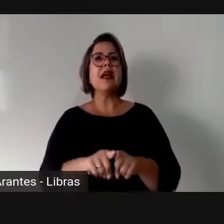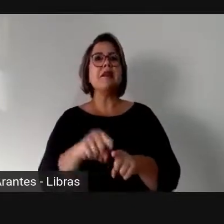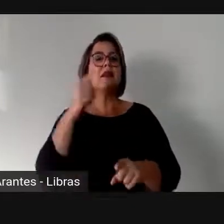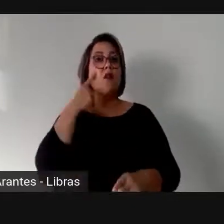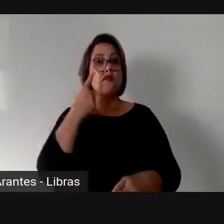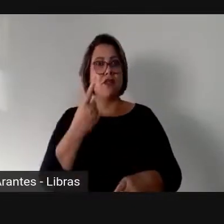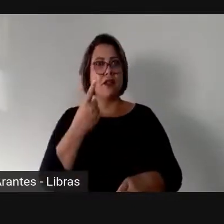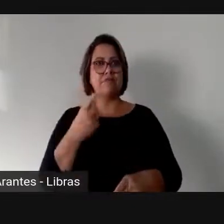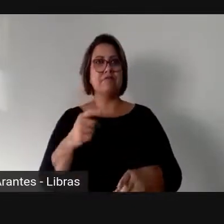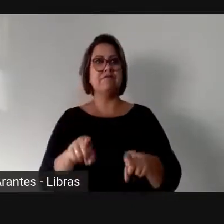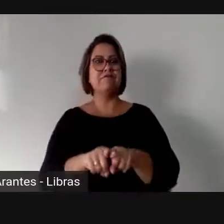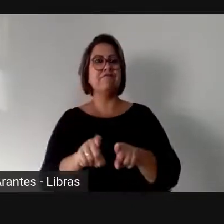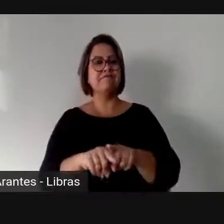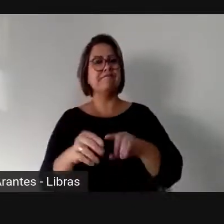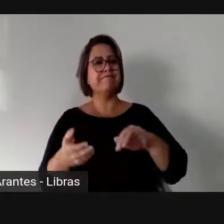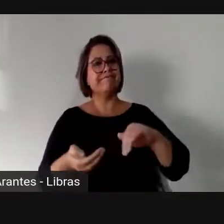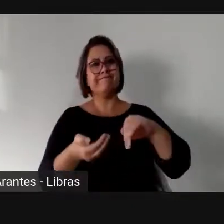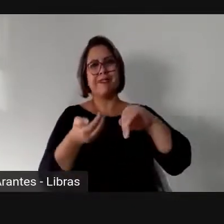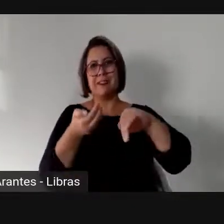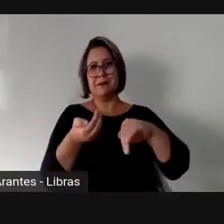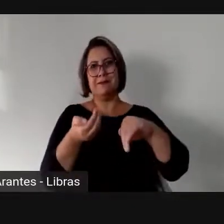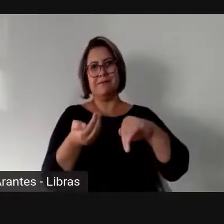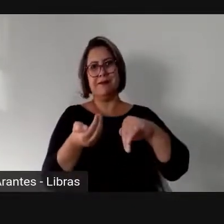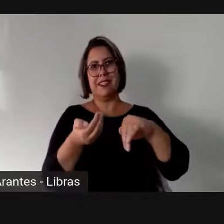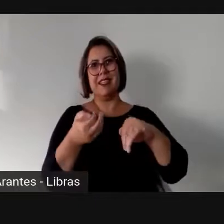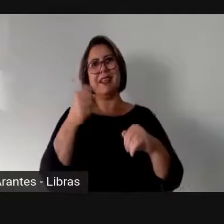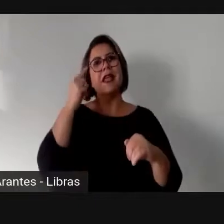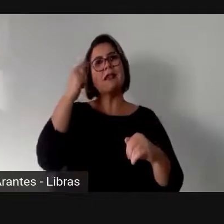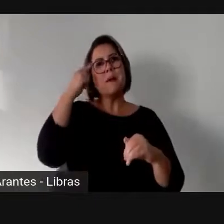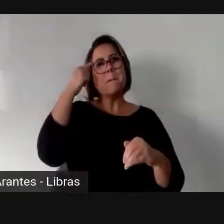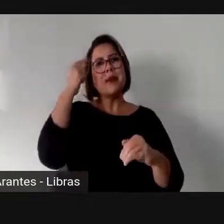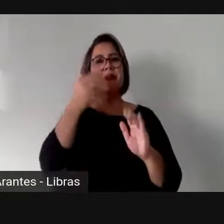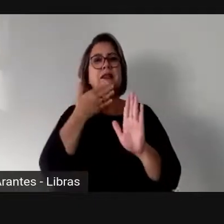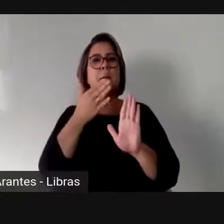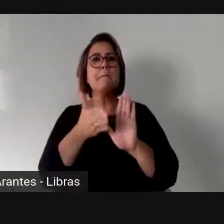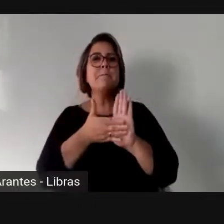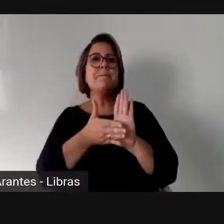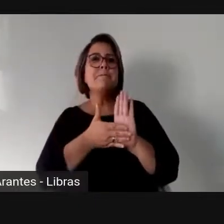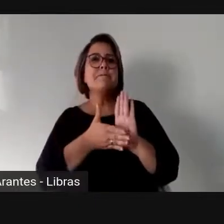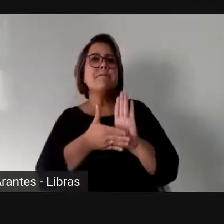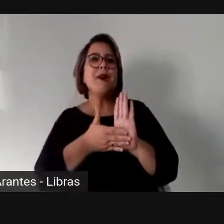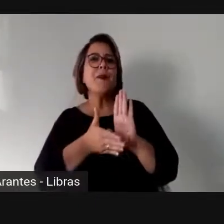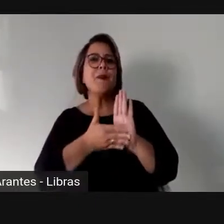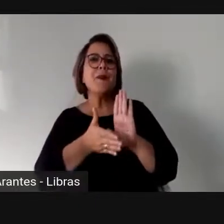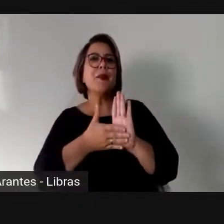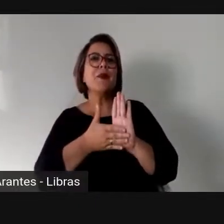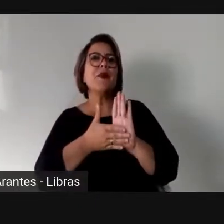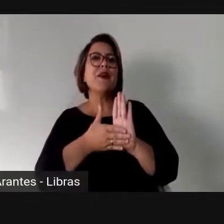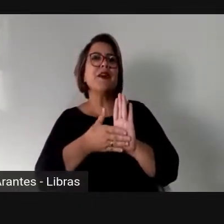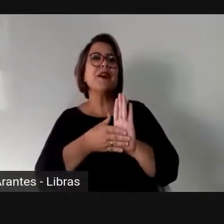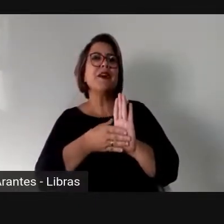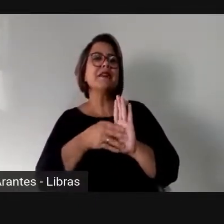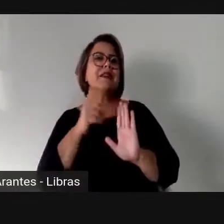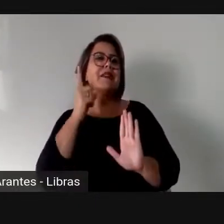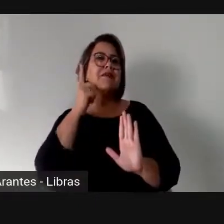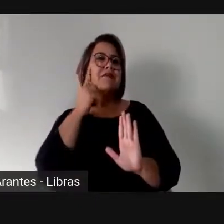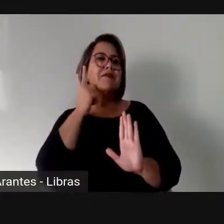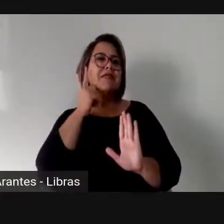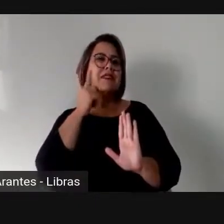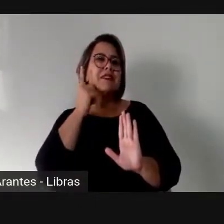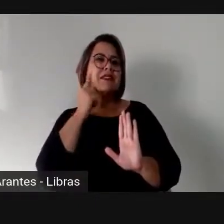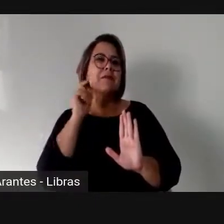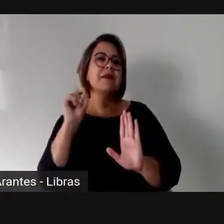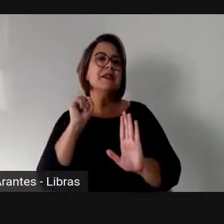pegar um Congresso que está pensando nessa proposta que a gente está participando. Vamos pensar a vida do Congresso.